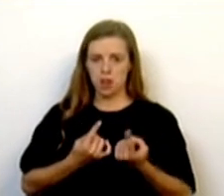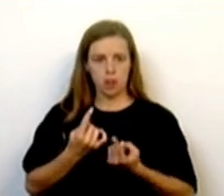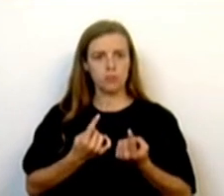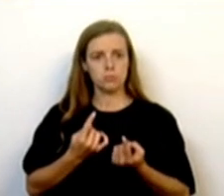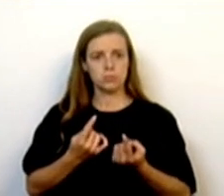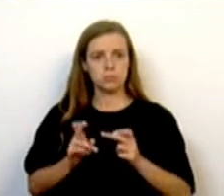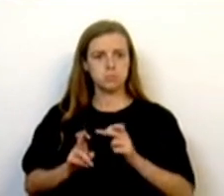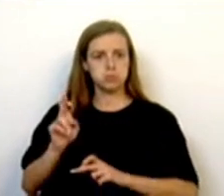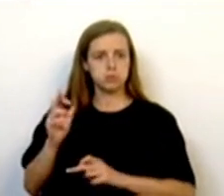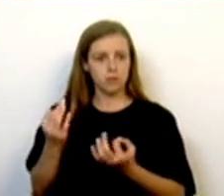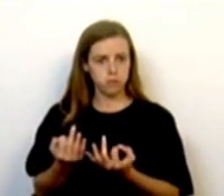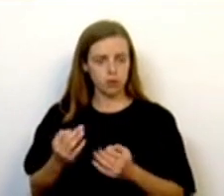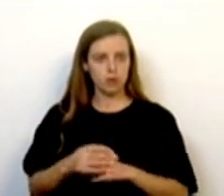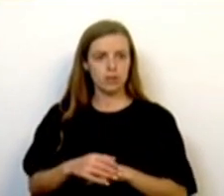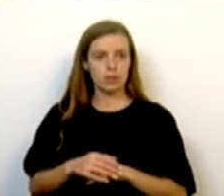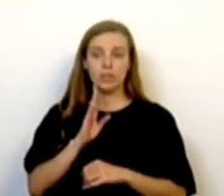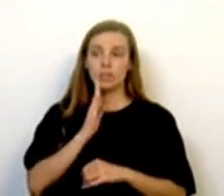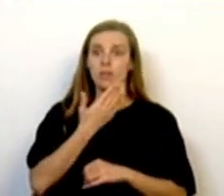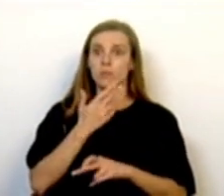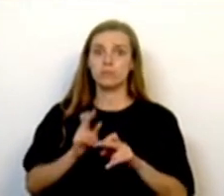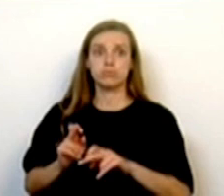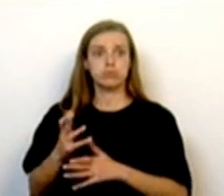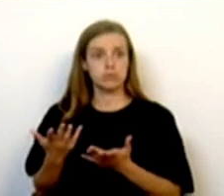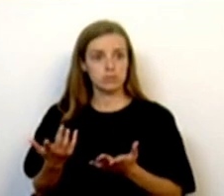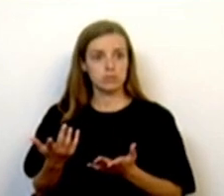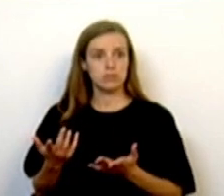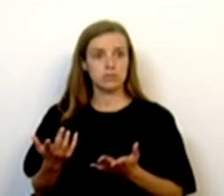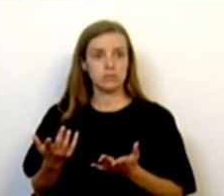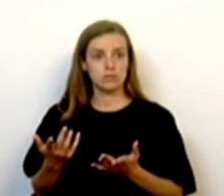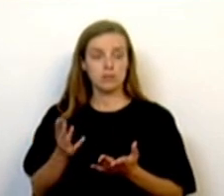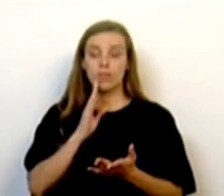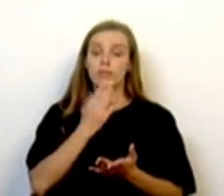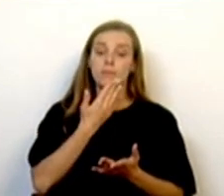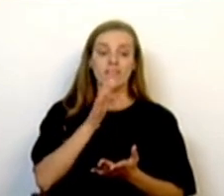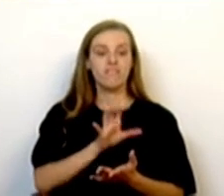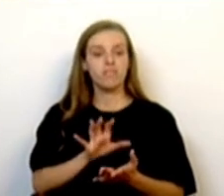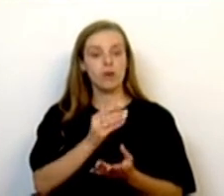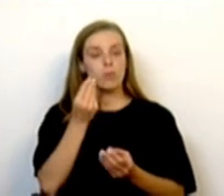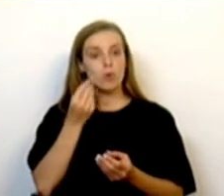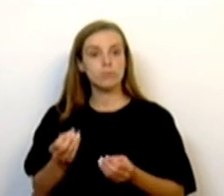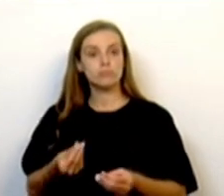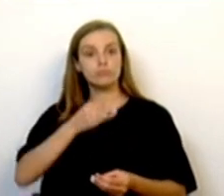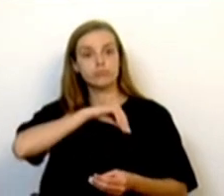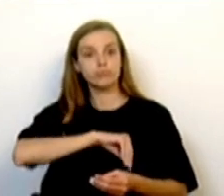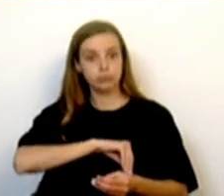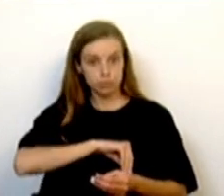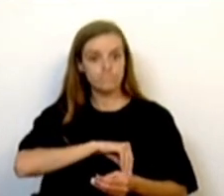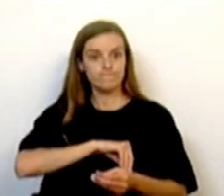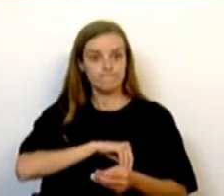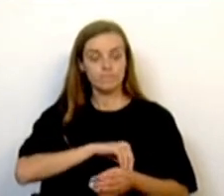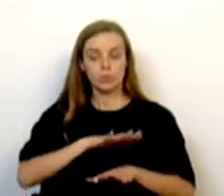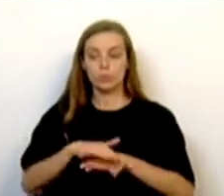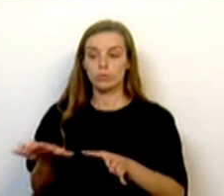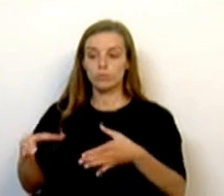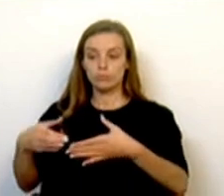depende muito o aumento que se venha a obter da riqueza pecuniária da contratação coletiva. Há acordos que só têm praticamente a tabela salarial e mais de umas